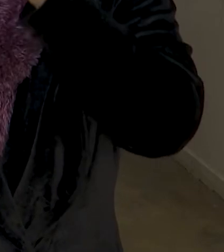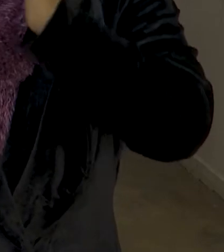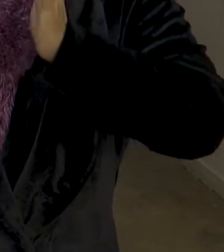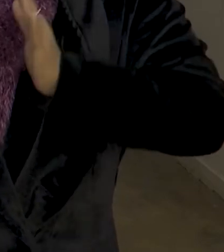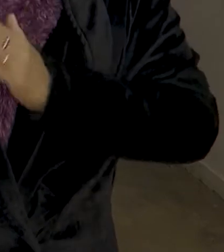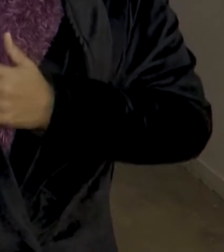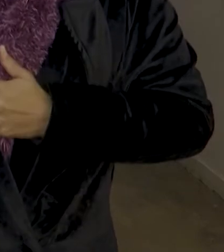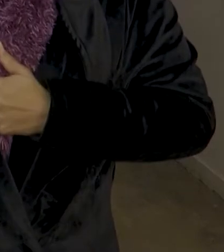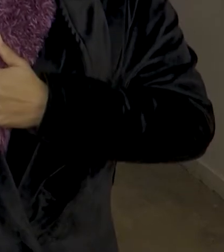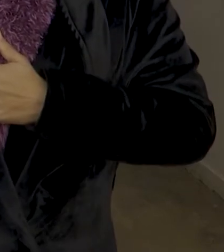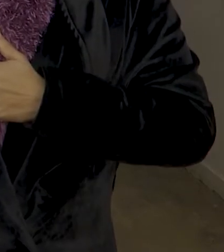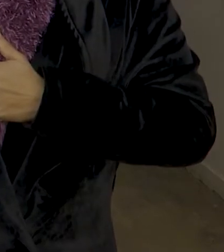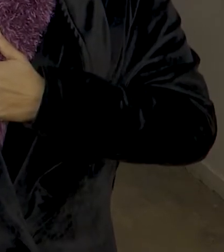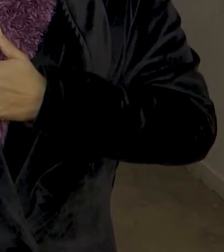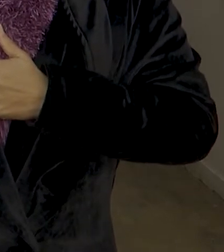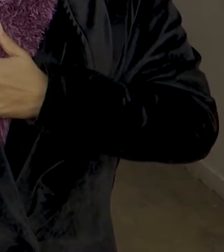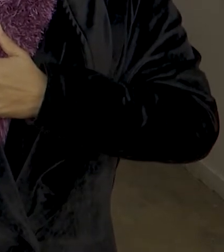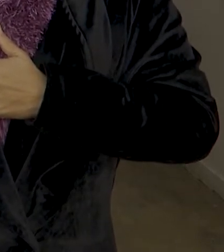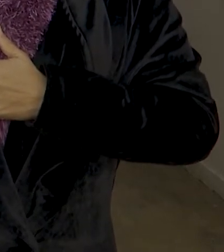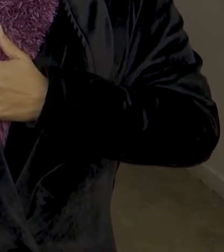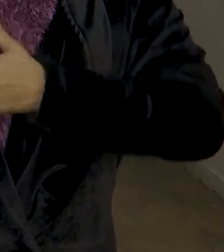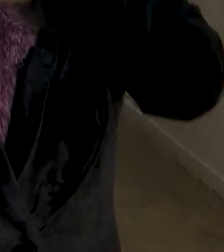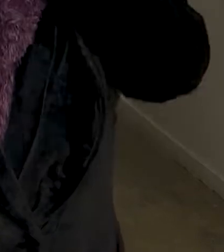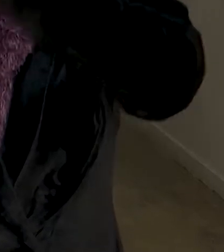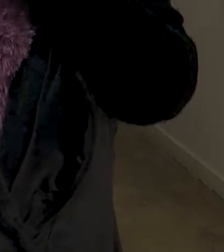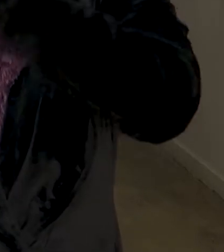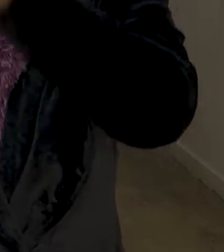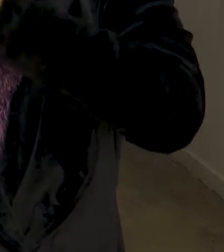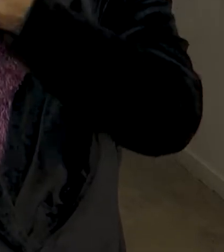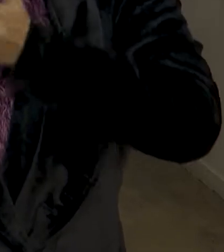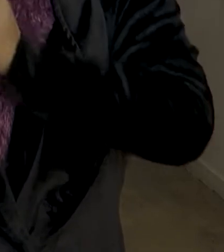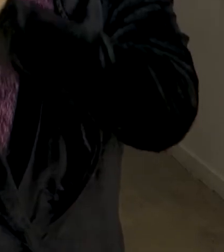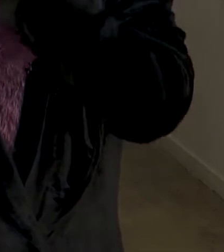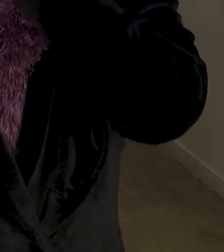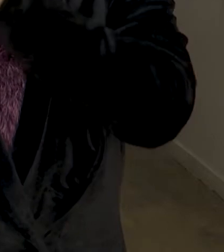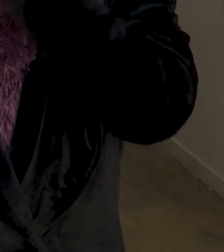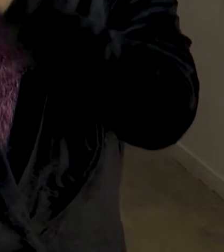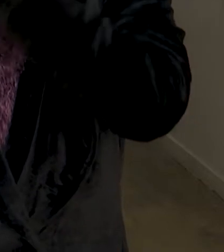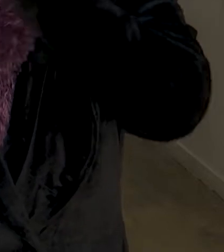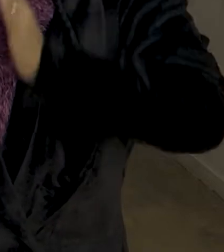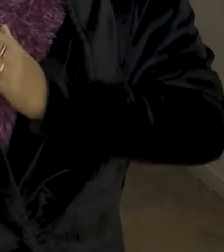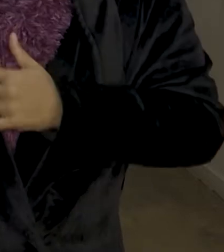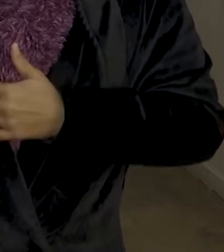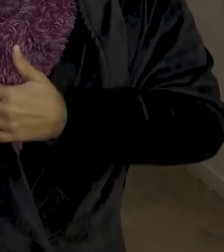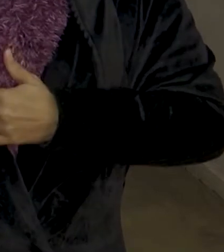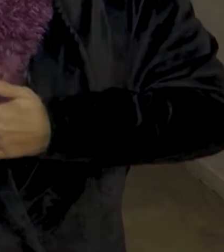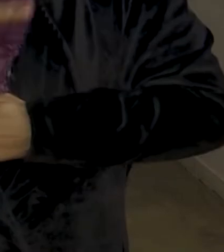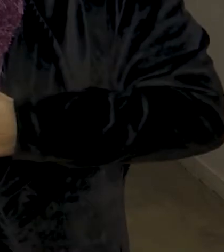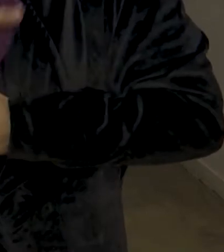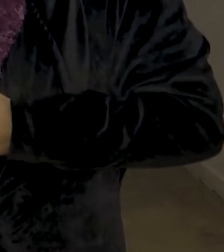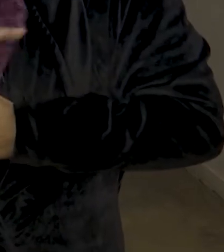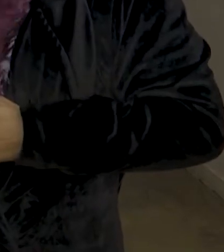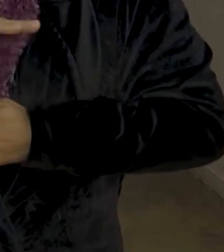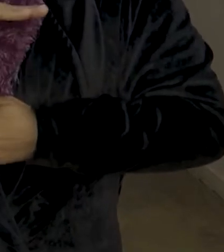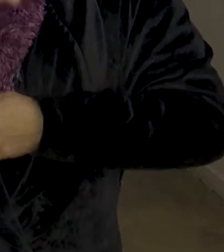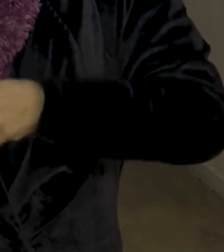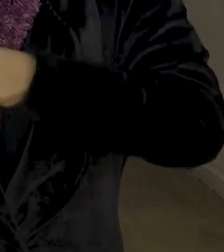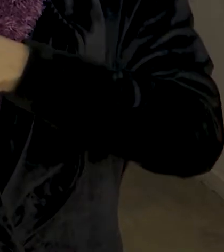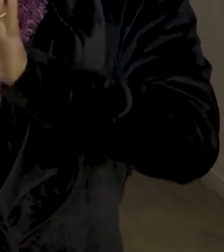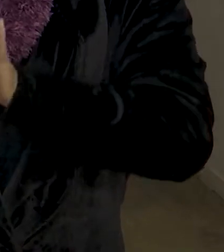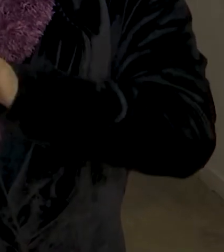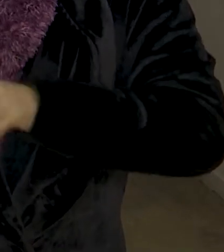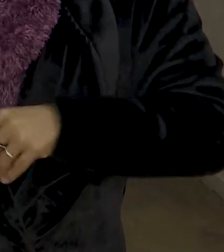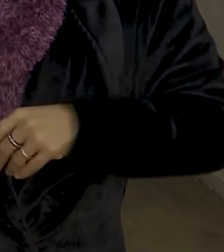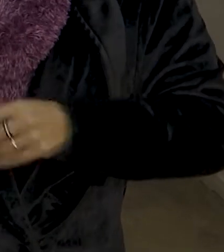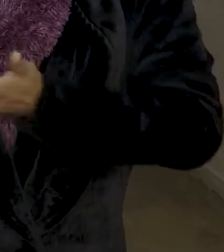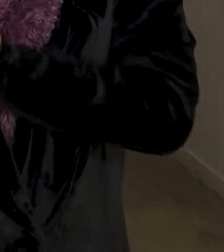metodologia é como L1, né? Que é a língua de sinais. E o português é